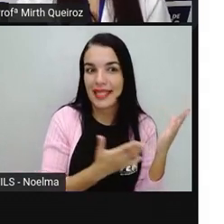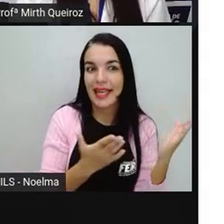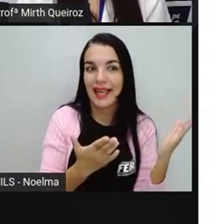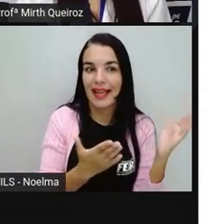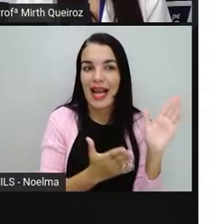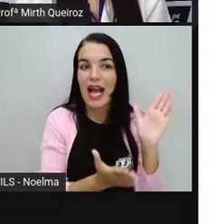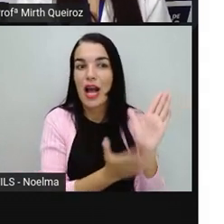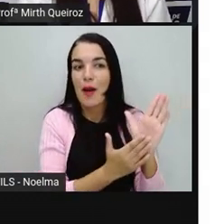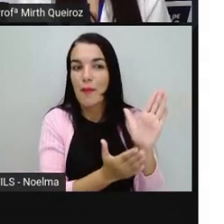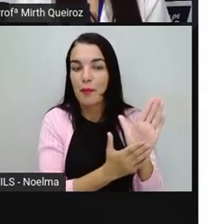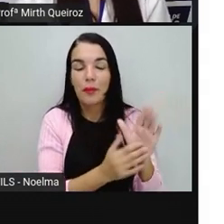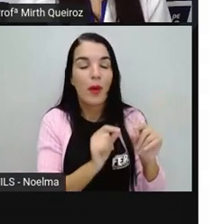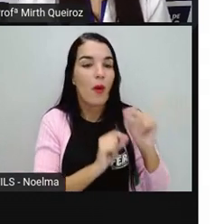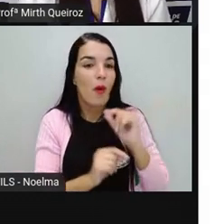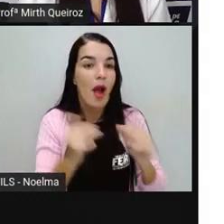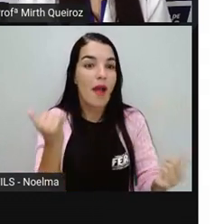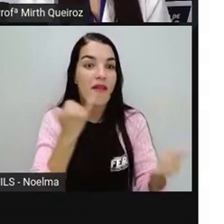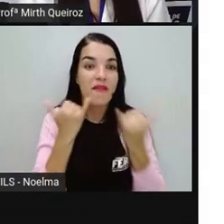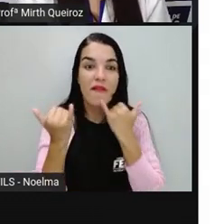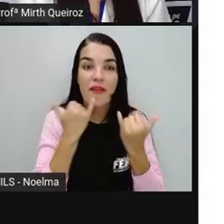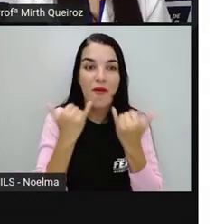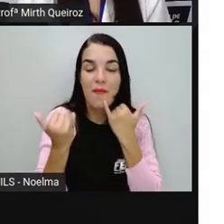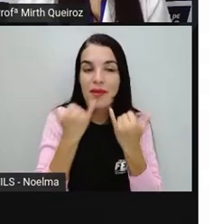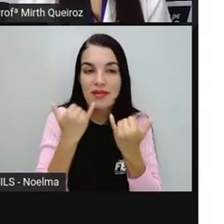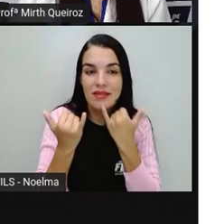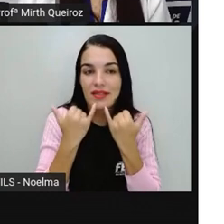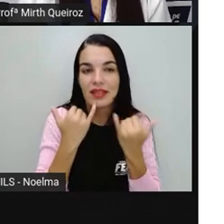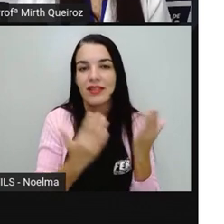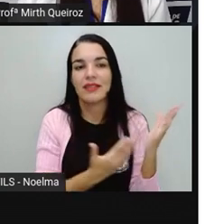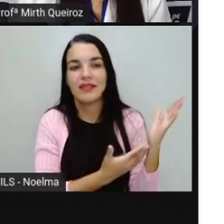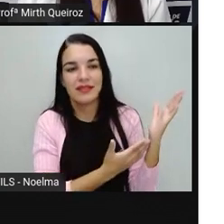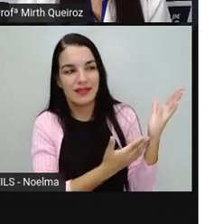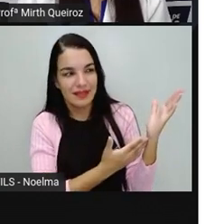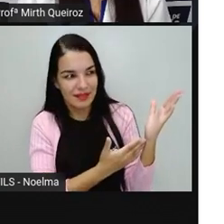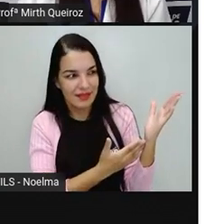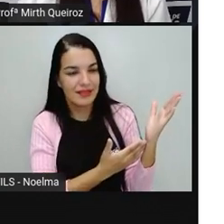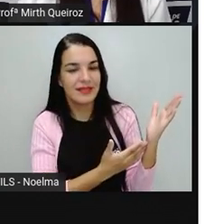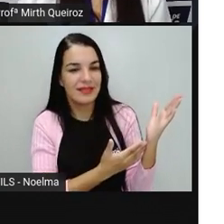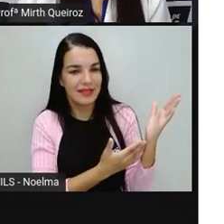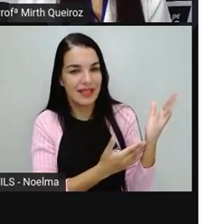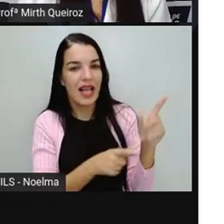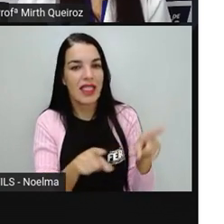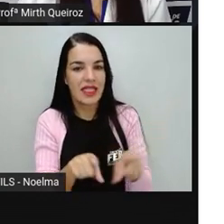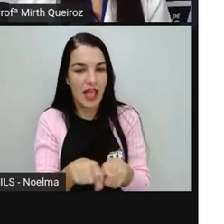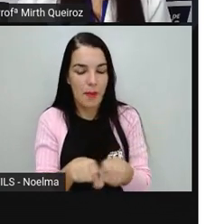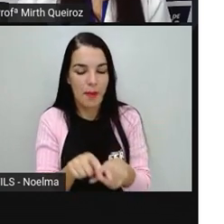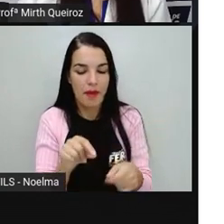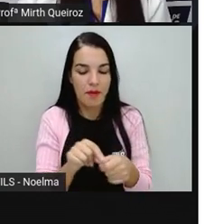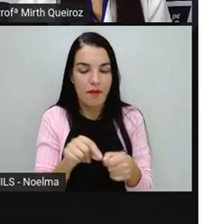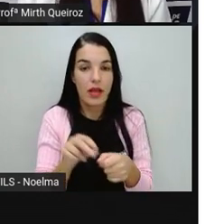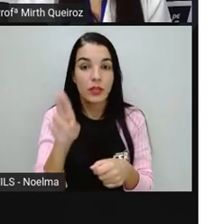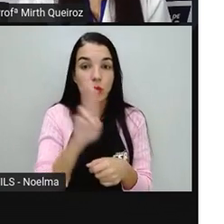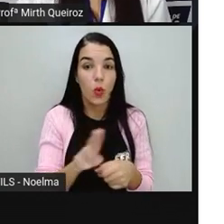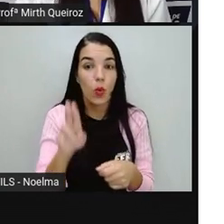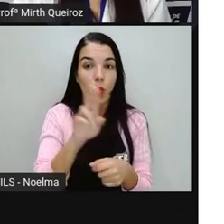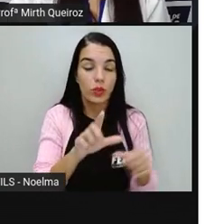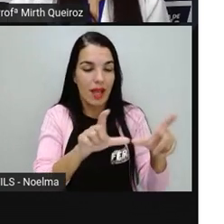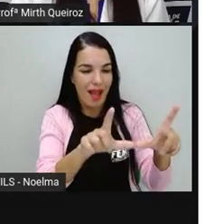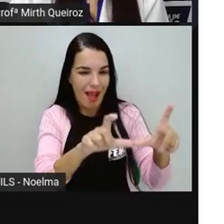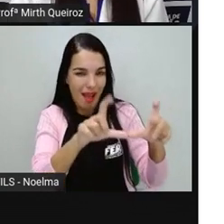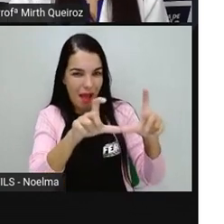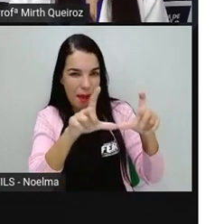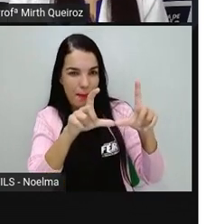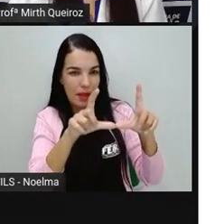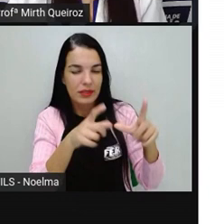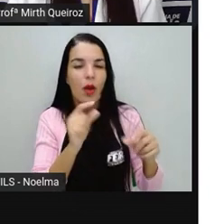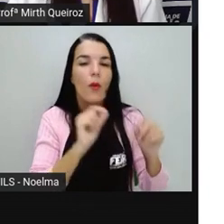ela também faz muito uso da questão da imagem. Olha só, aqui